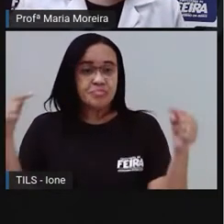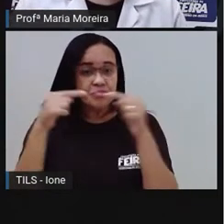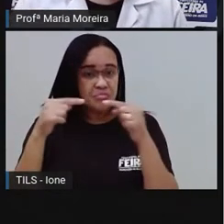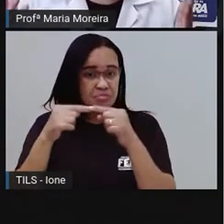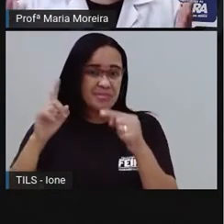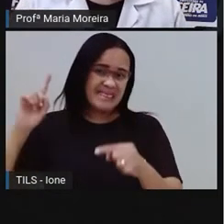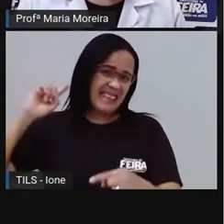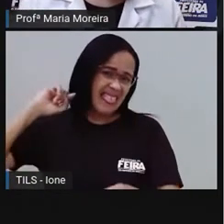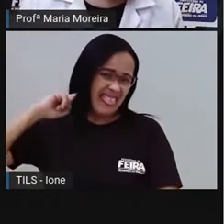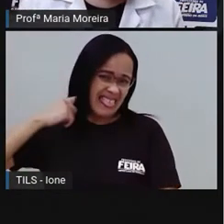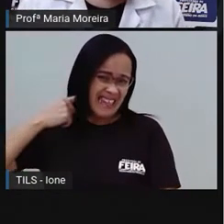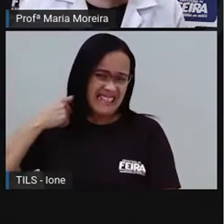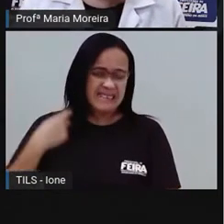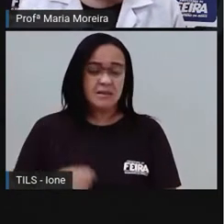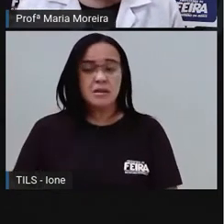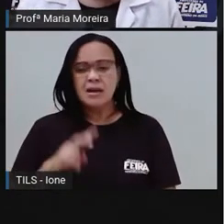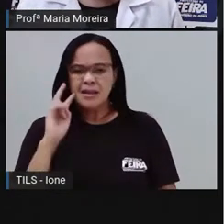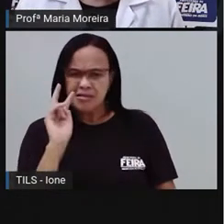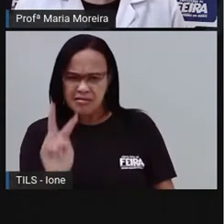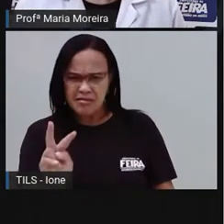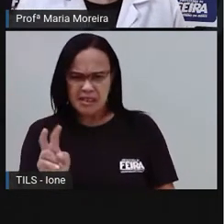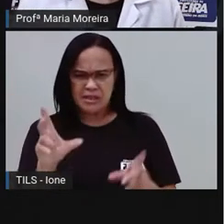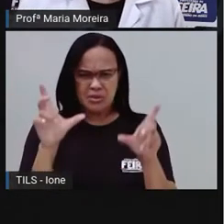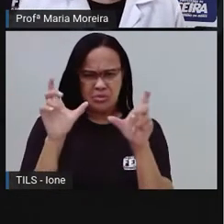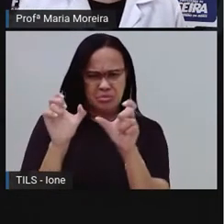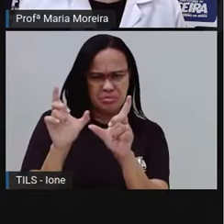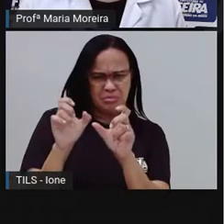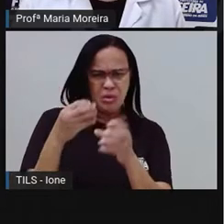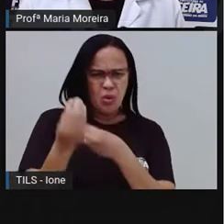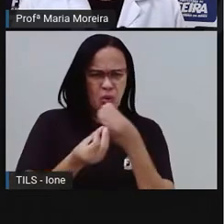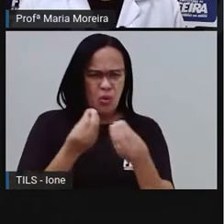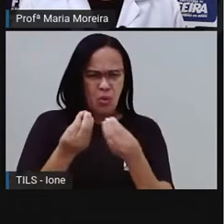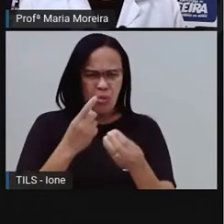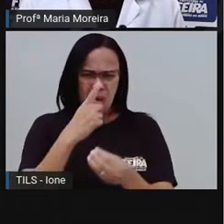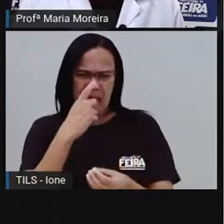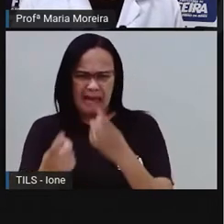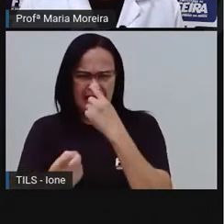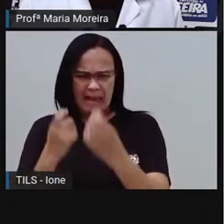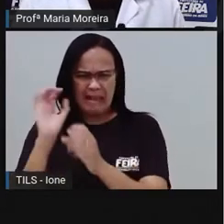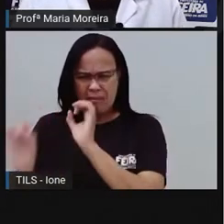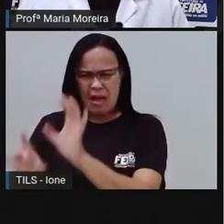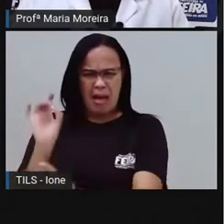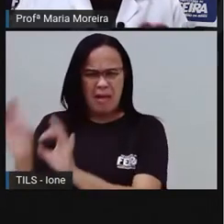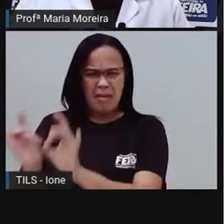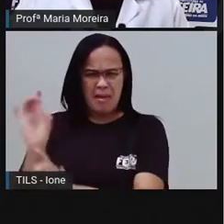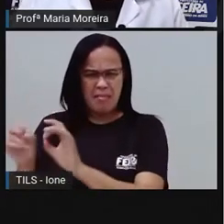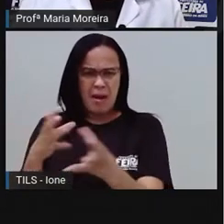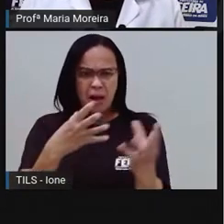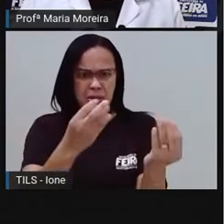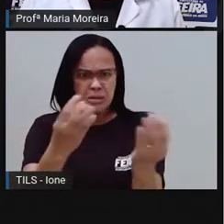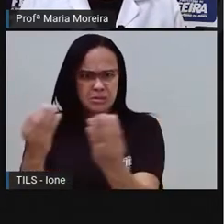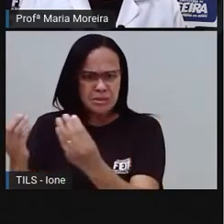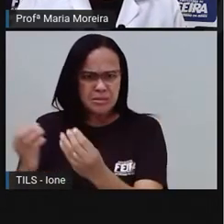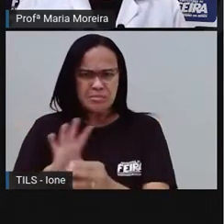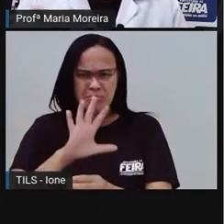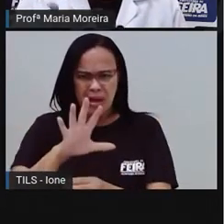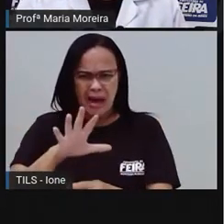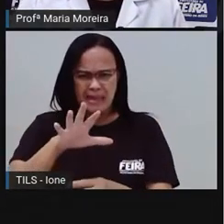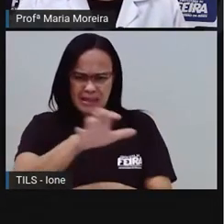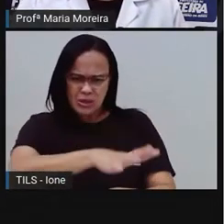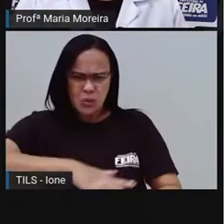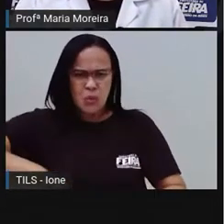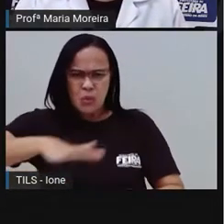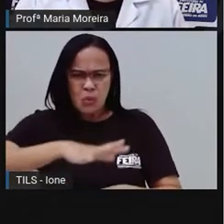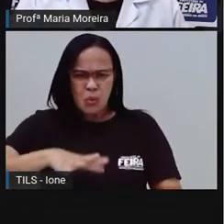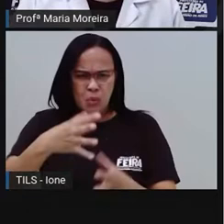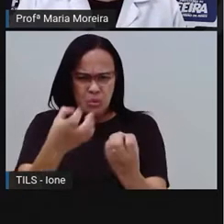quantidade, né, absurda de lixo que temos aí. Pois é, será que o meio ambiente consegue absorver? Lembra lá na nossa